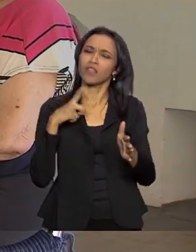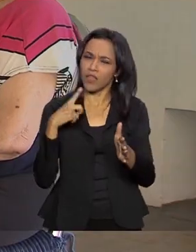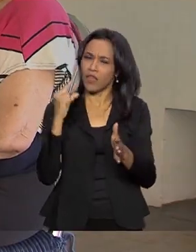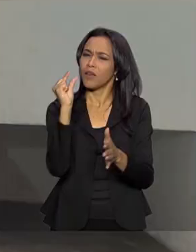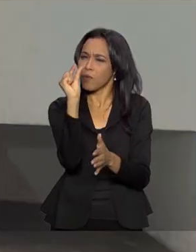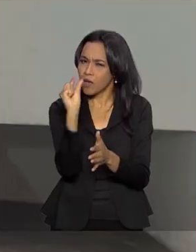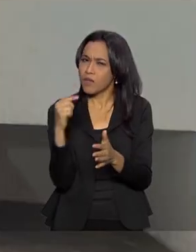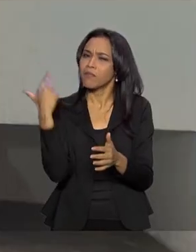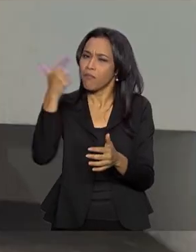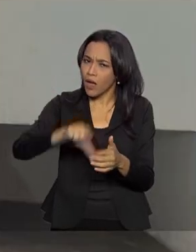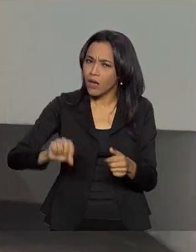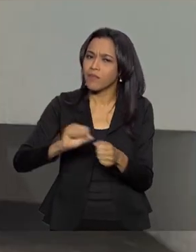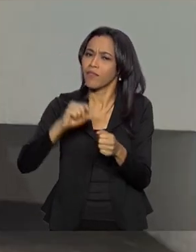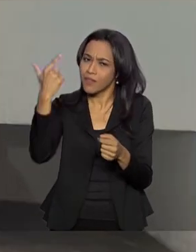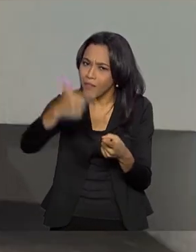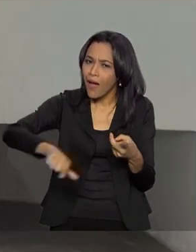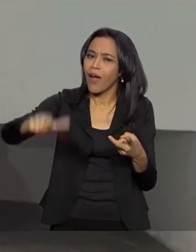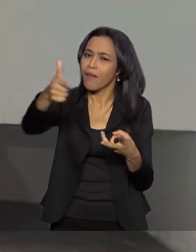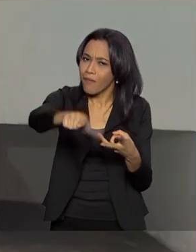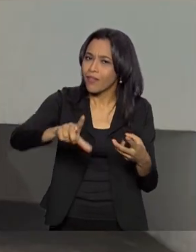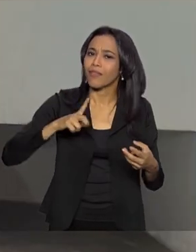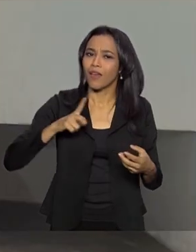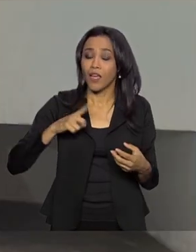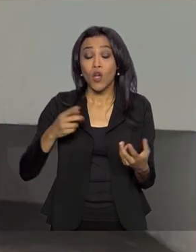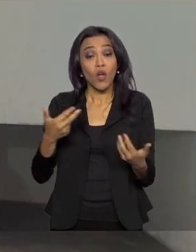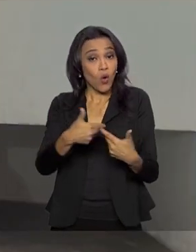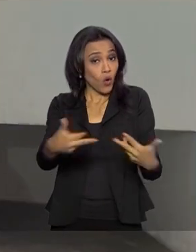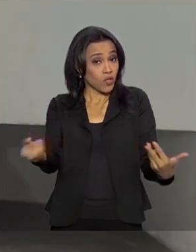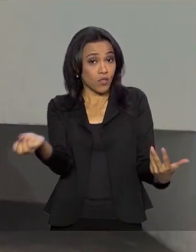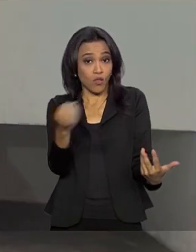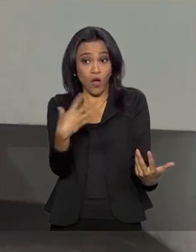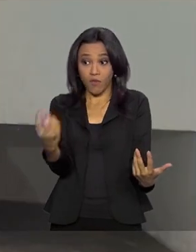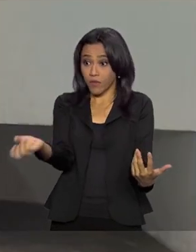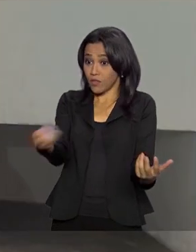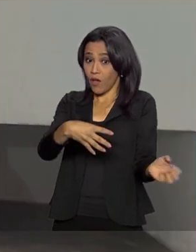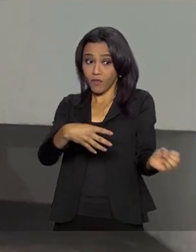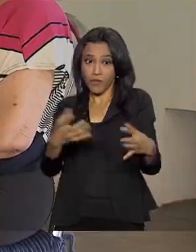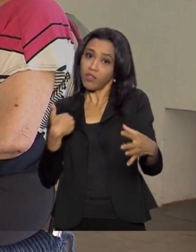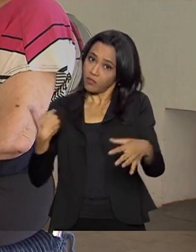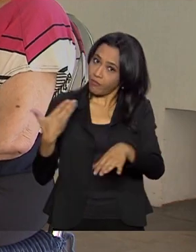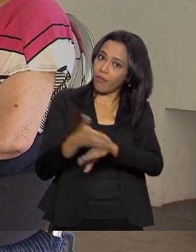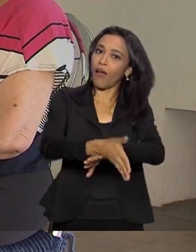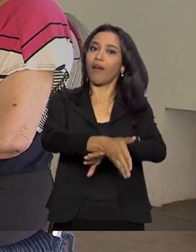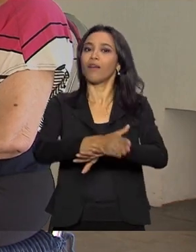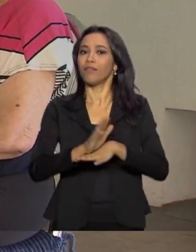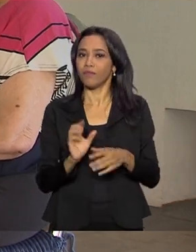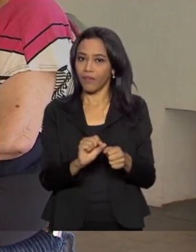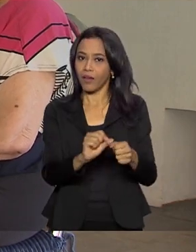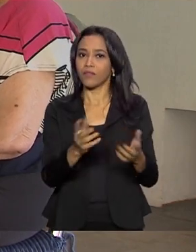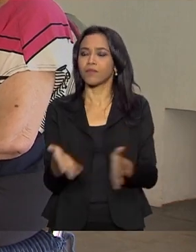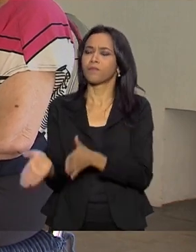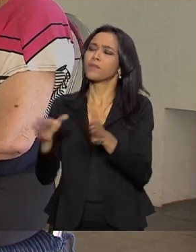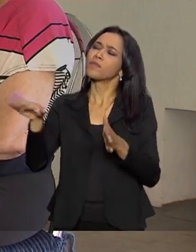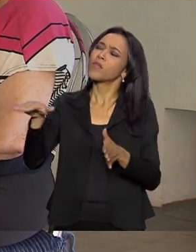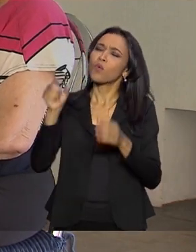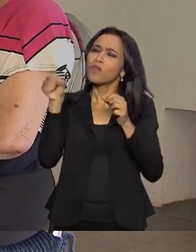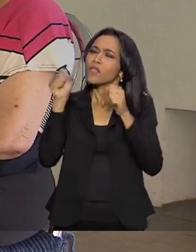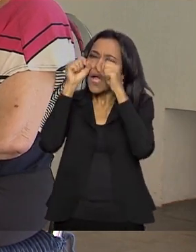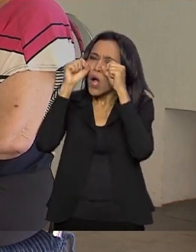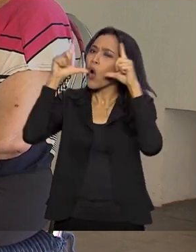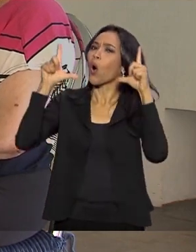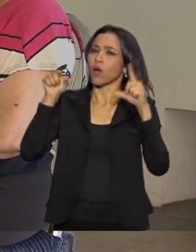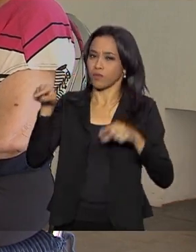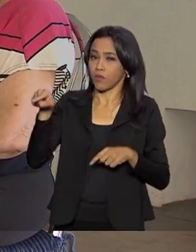coisa. É, o que tiver, a gente vai, coisas novas aparecendo, a gente vai. quando você acorda, Sueli, assim,